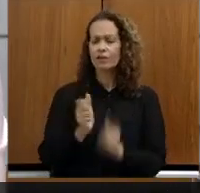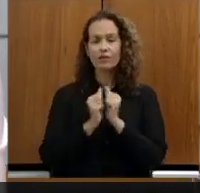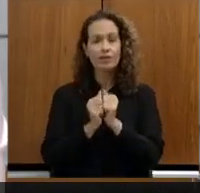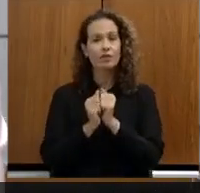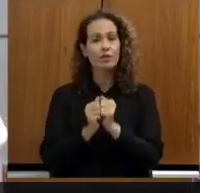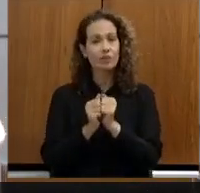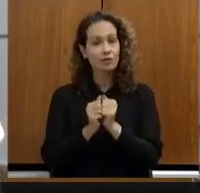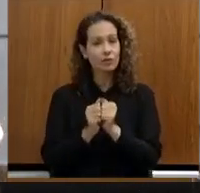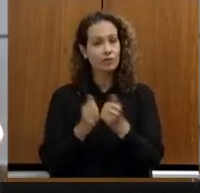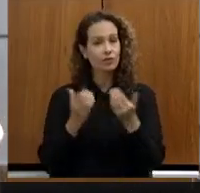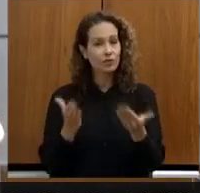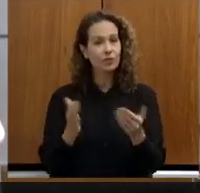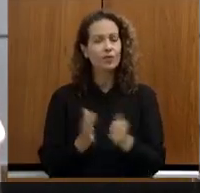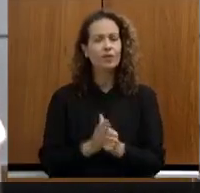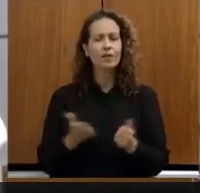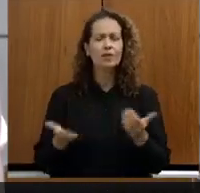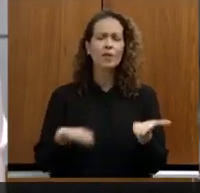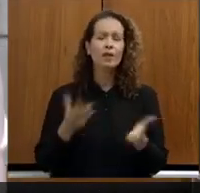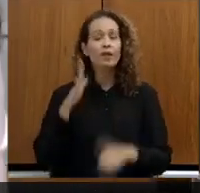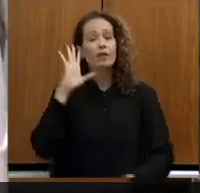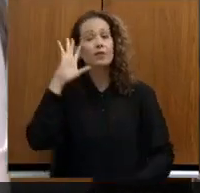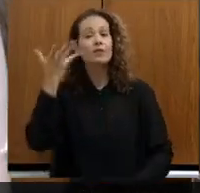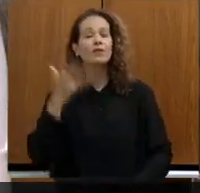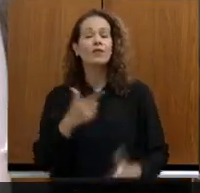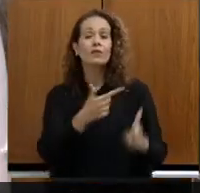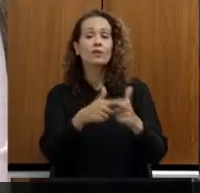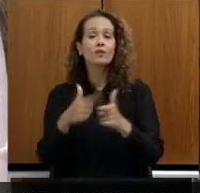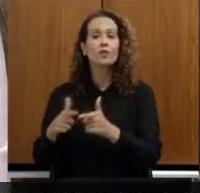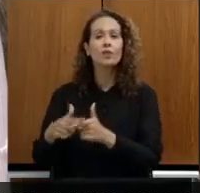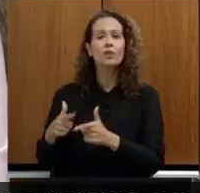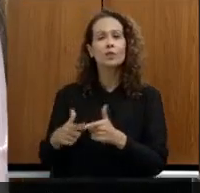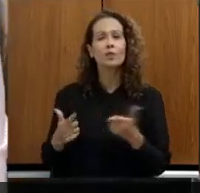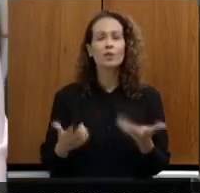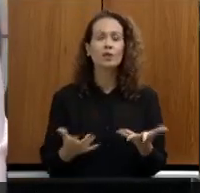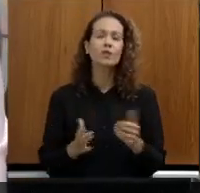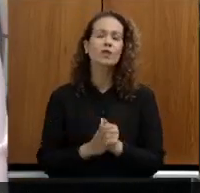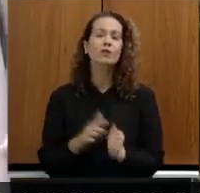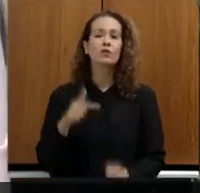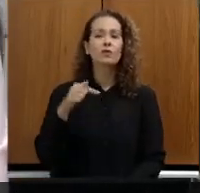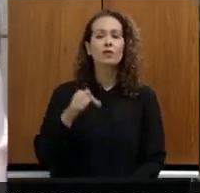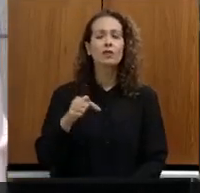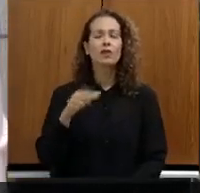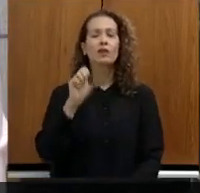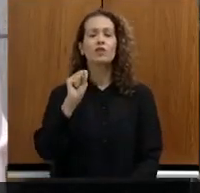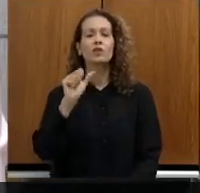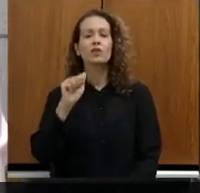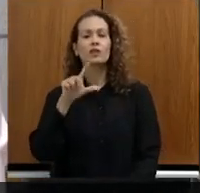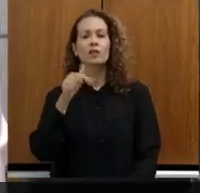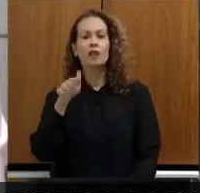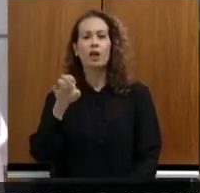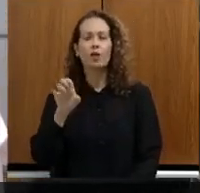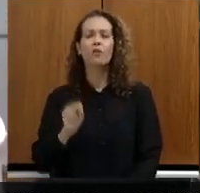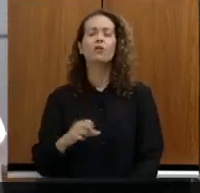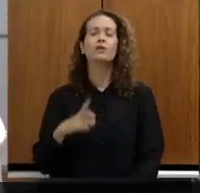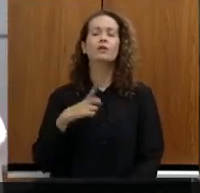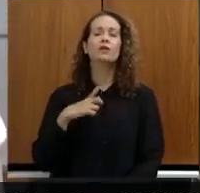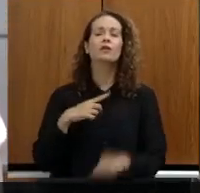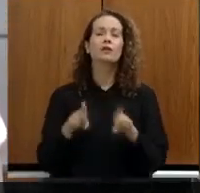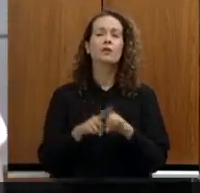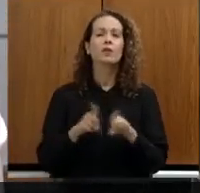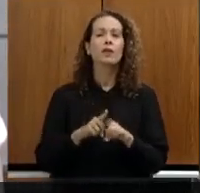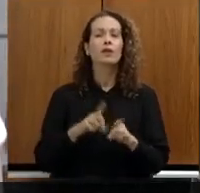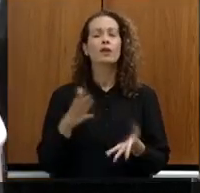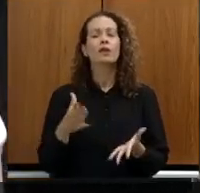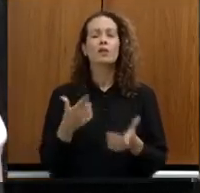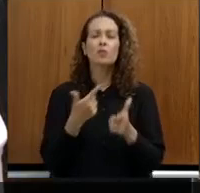para tratar pessoalmente dos problemas do nosso parque dos sete salões, nós temos lá os crenaques, nós temos lá